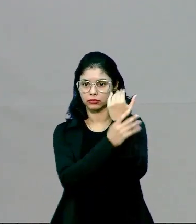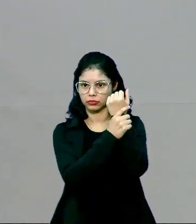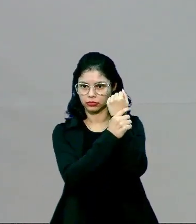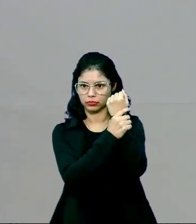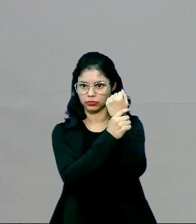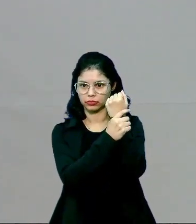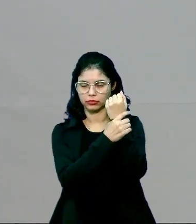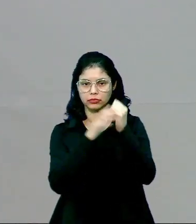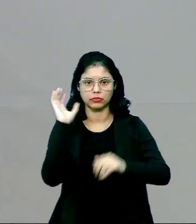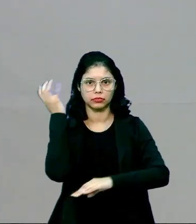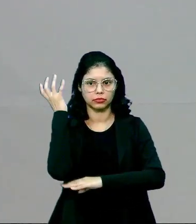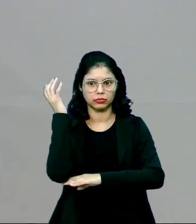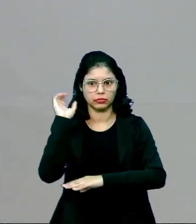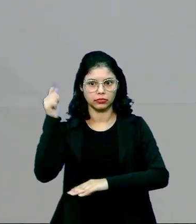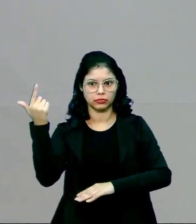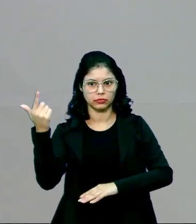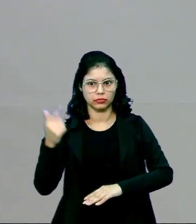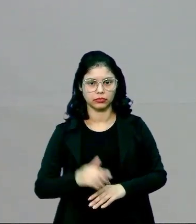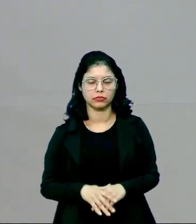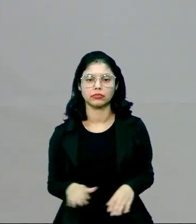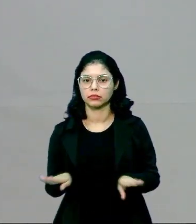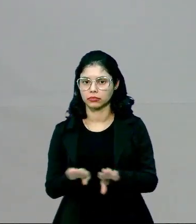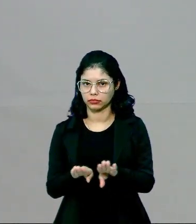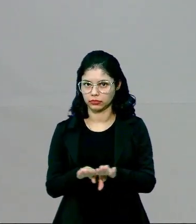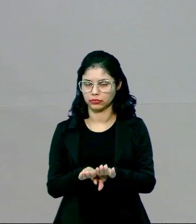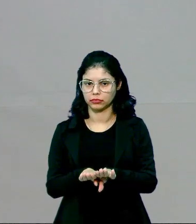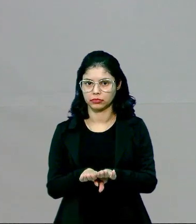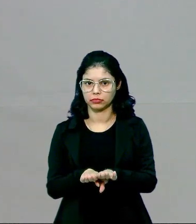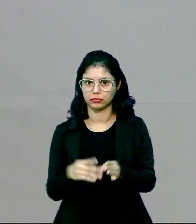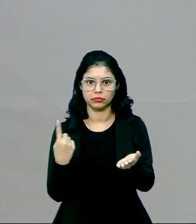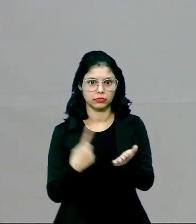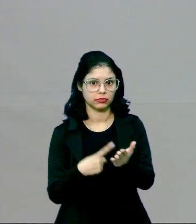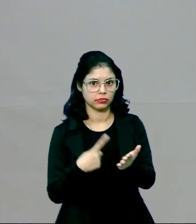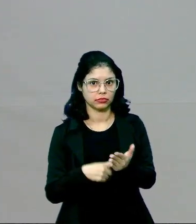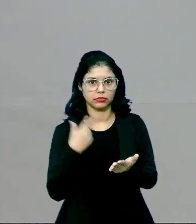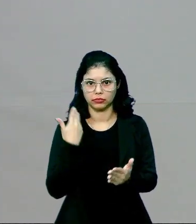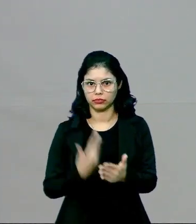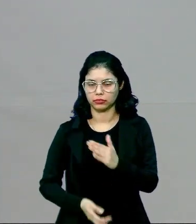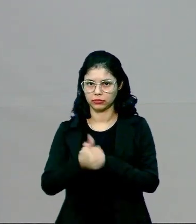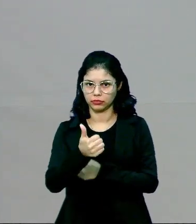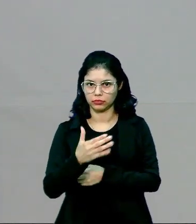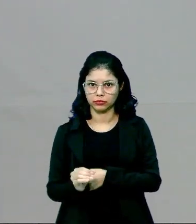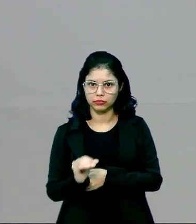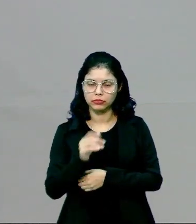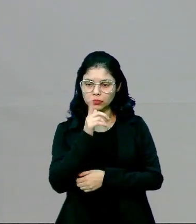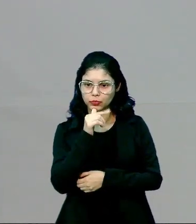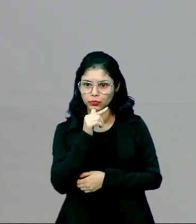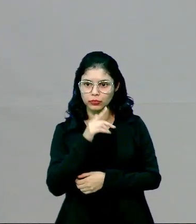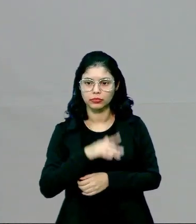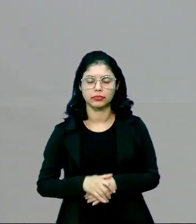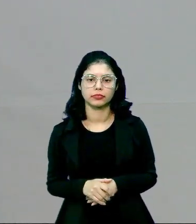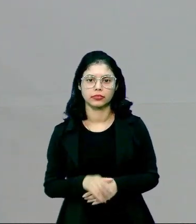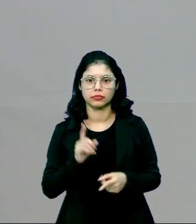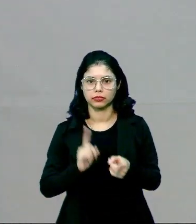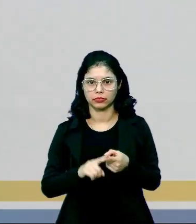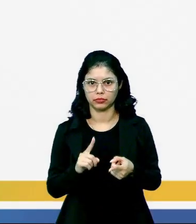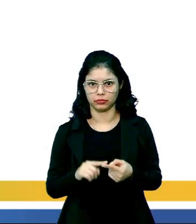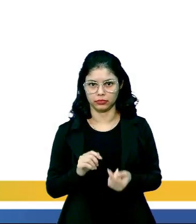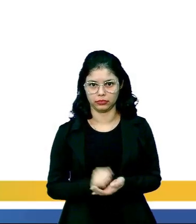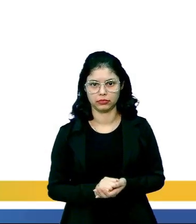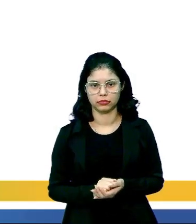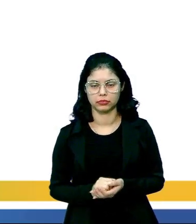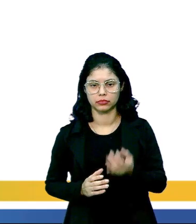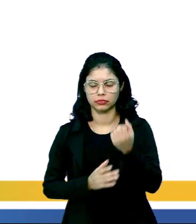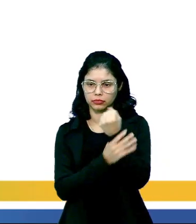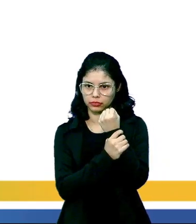querendo ou não, contra a transpiração. Inclusive, ela é considerada aí uma perca de 10% de água, tá? Porque ela